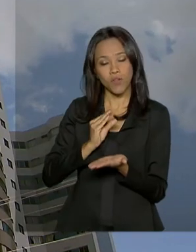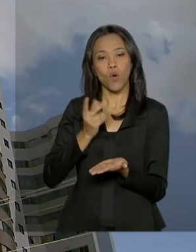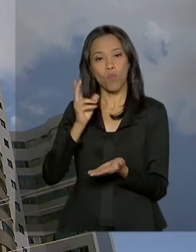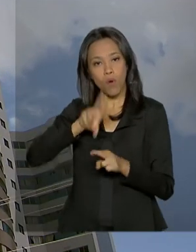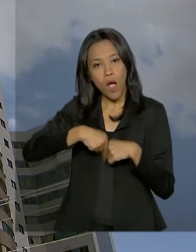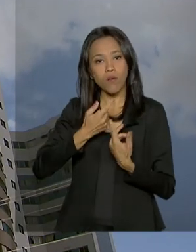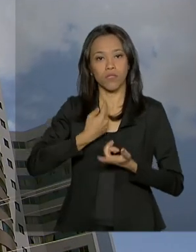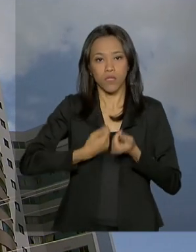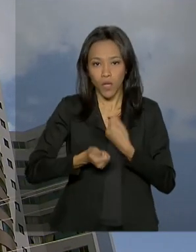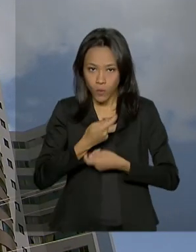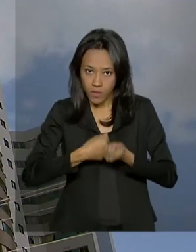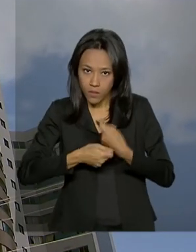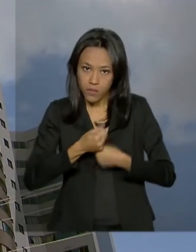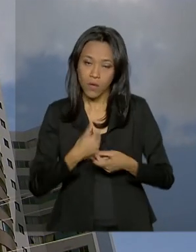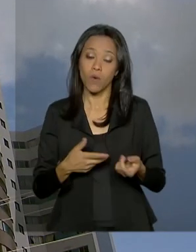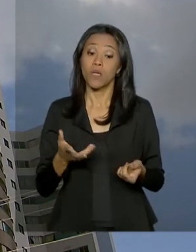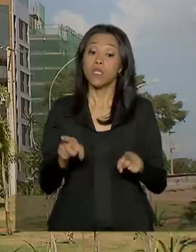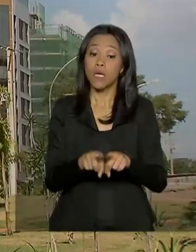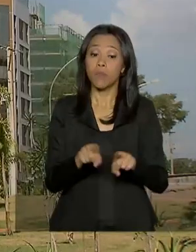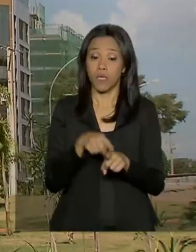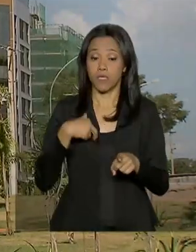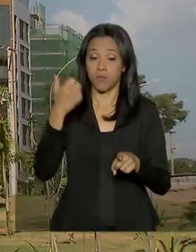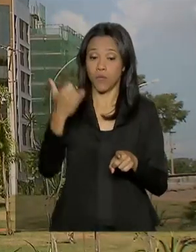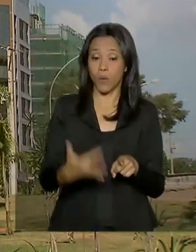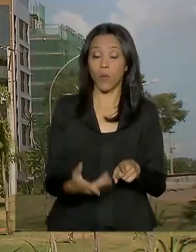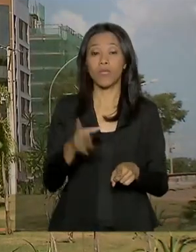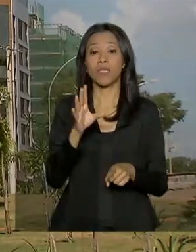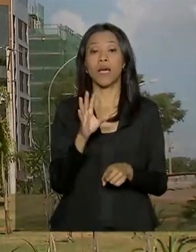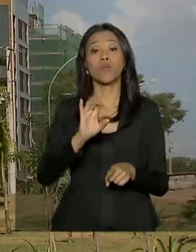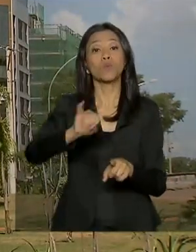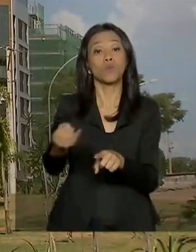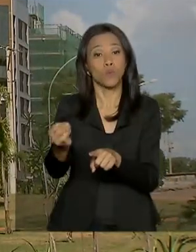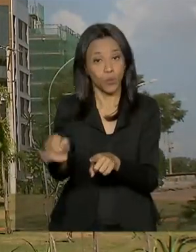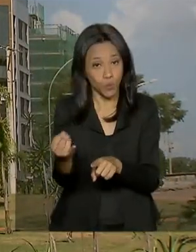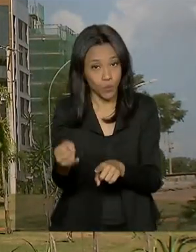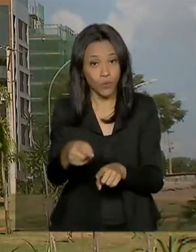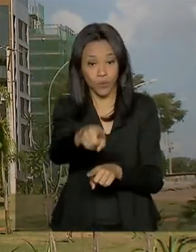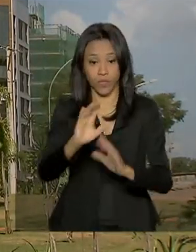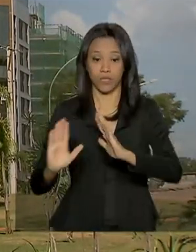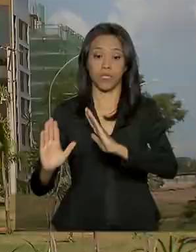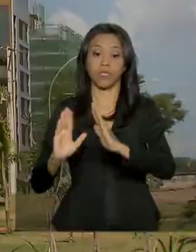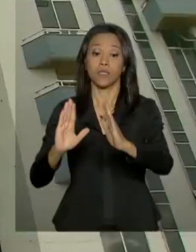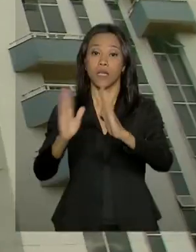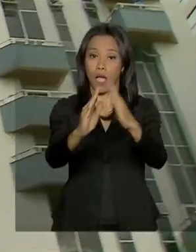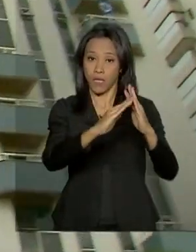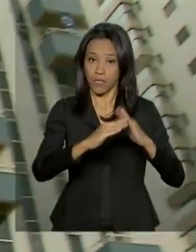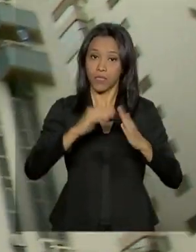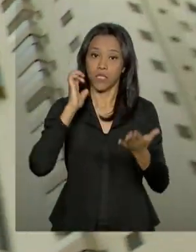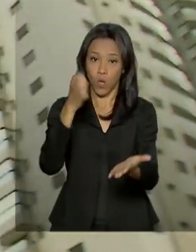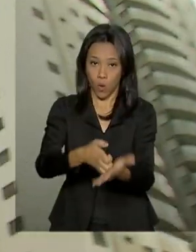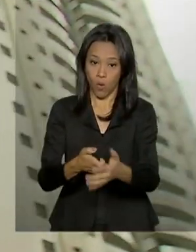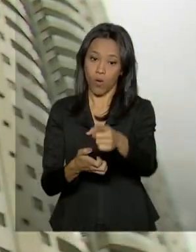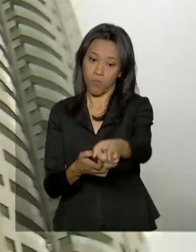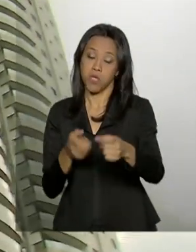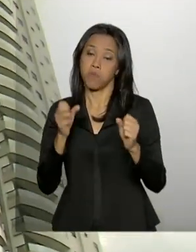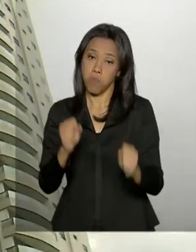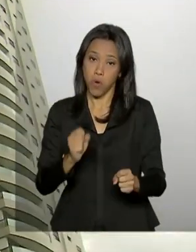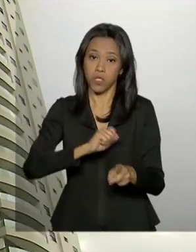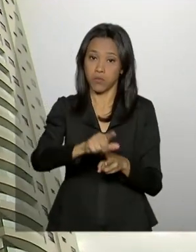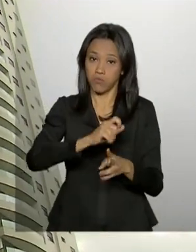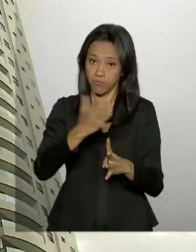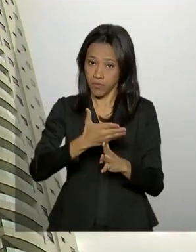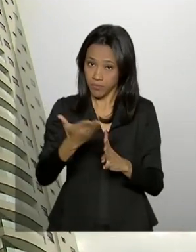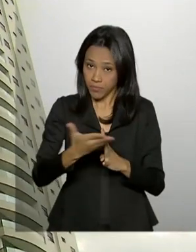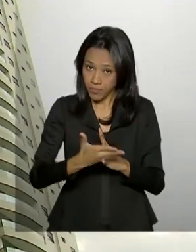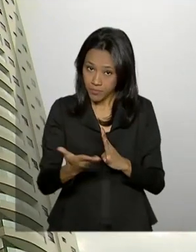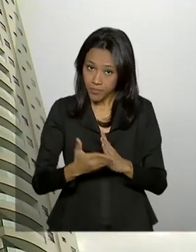anunciou a equiparação das taxas de juros do sistema financeiro de habitação, em que a pessoa pode financiar imóveis de até R